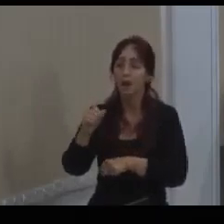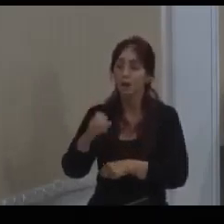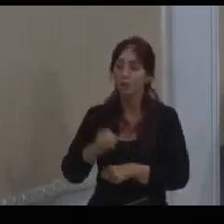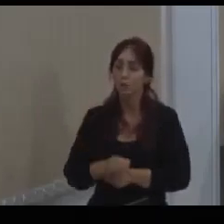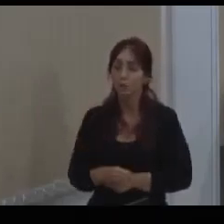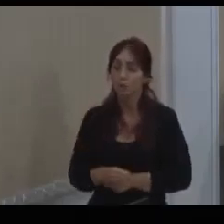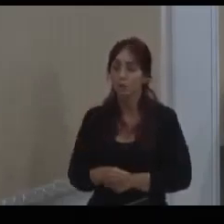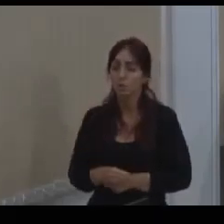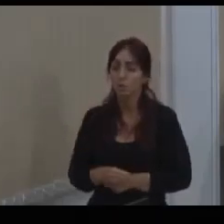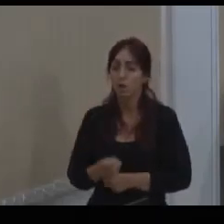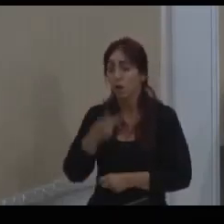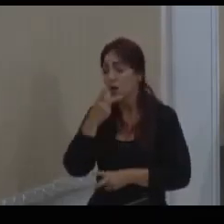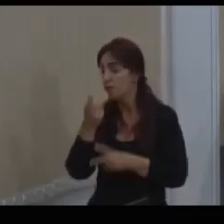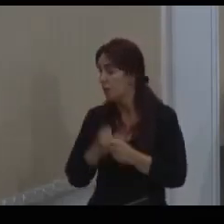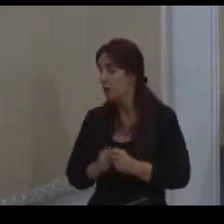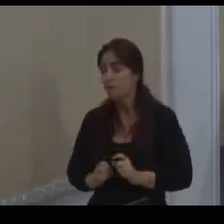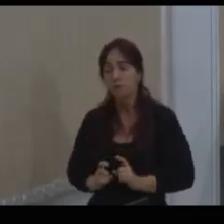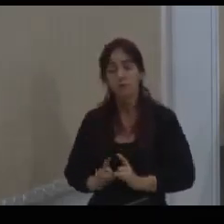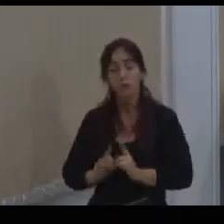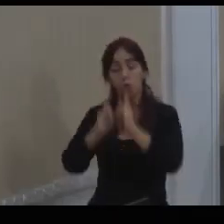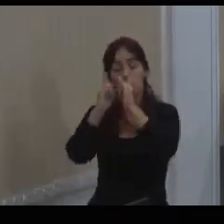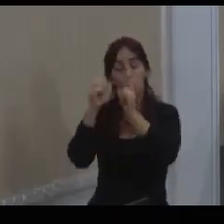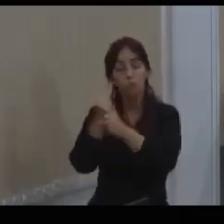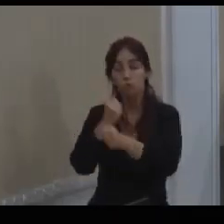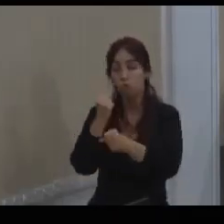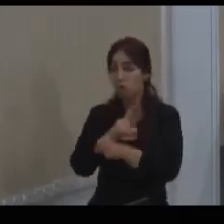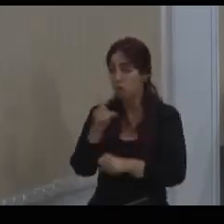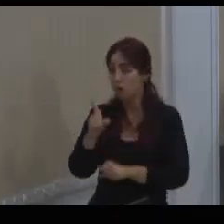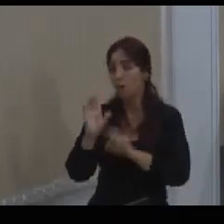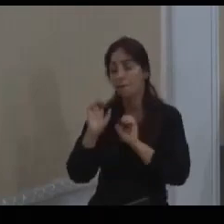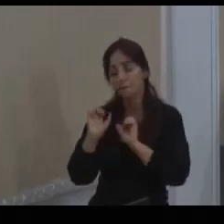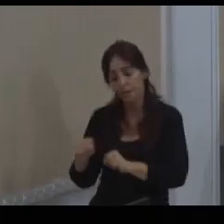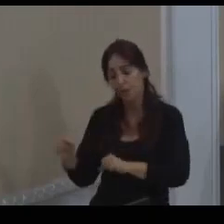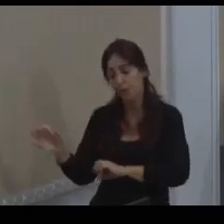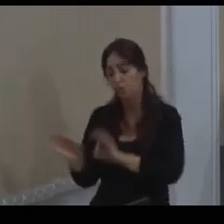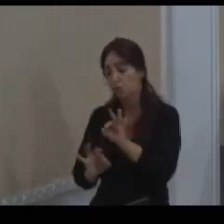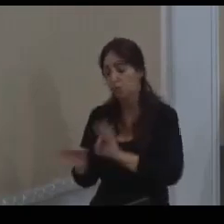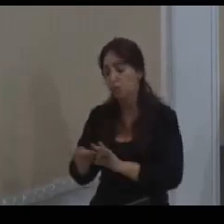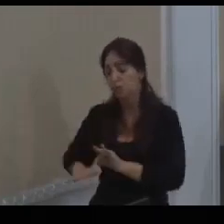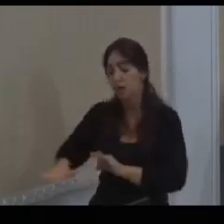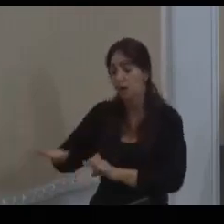para você fazer um prédio apenas. Mas você pode começar a organizar o espaço você pode sim.